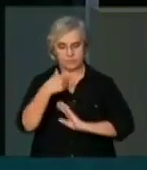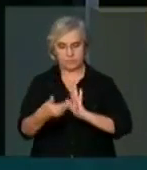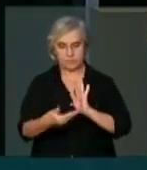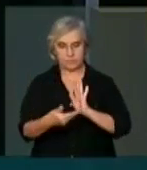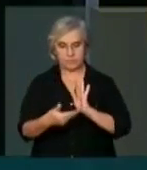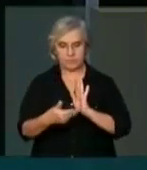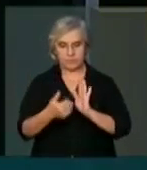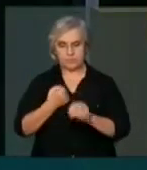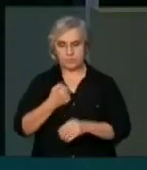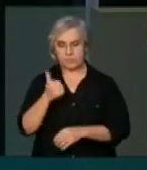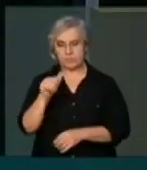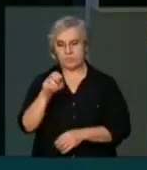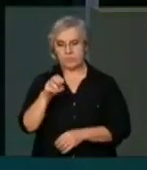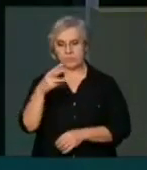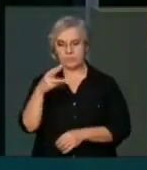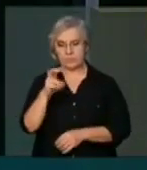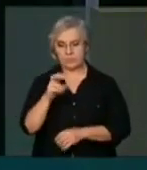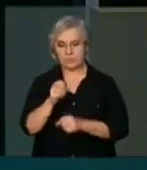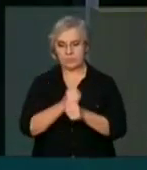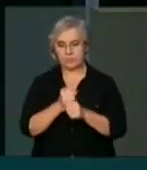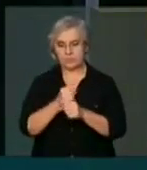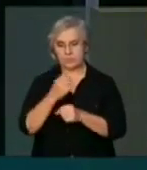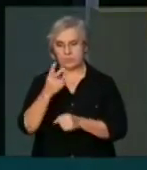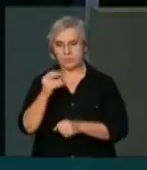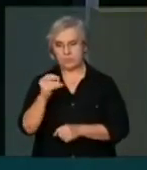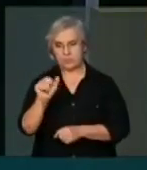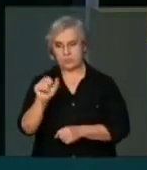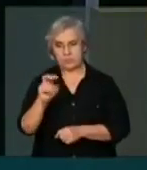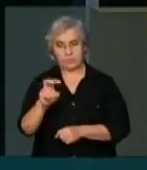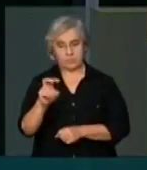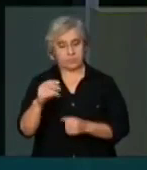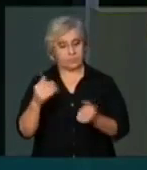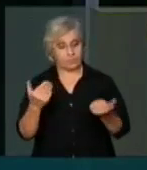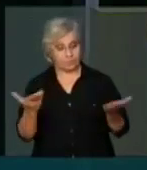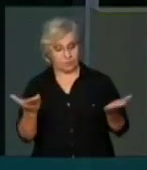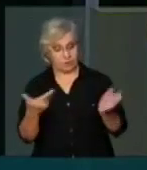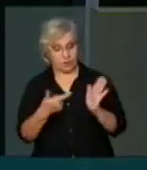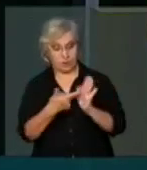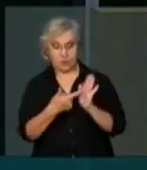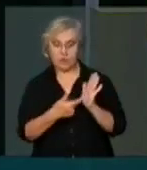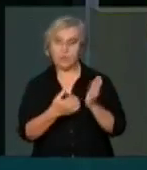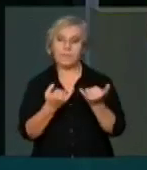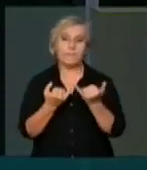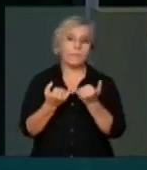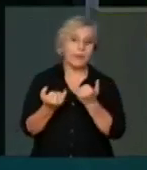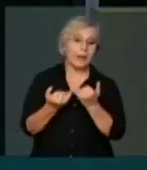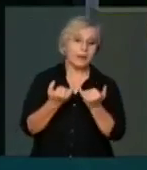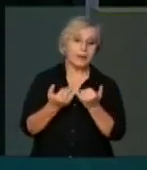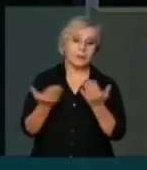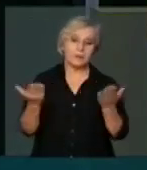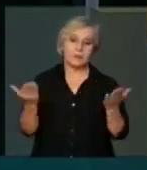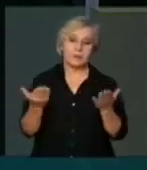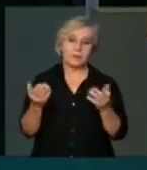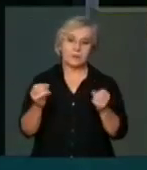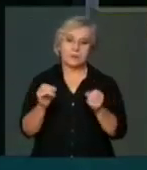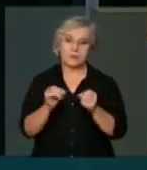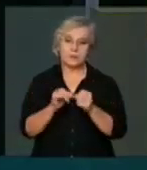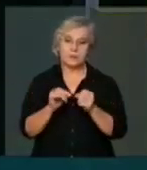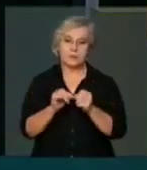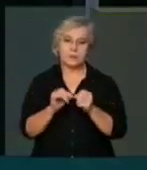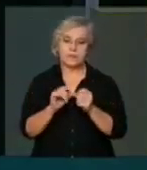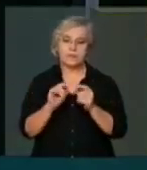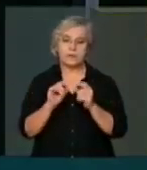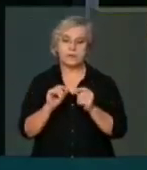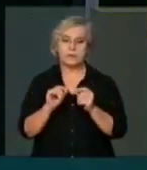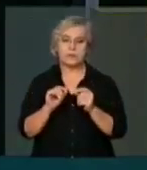número 1535, barra 2015, e me parece que aqui está se fazendo, com relação ao extintor de incêndio,